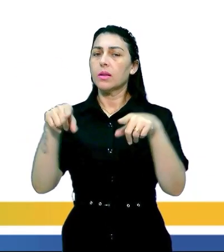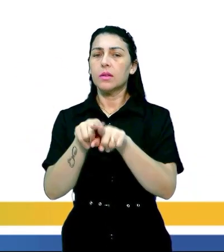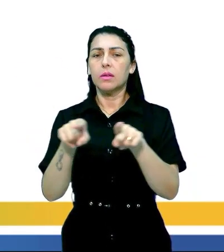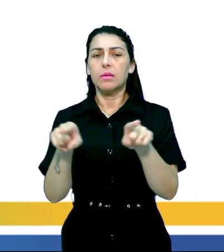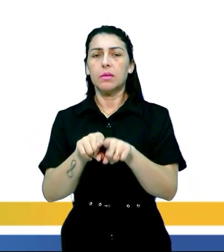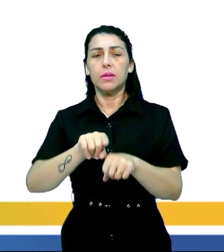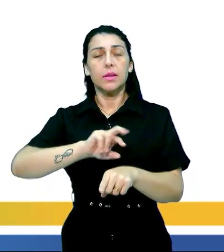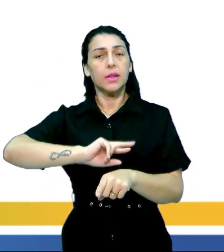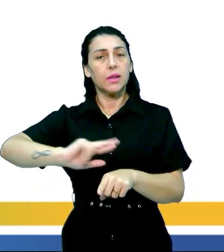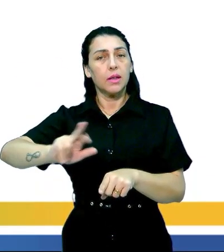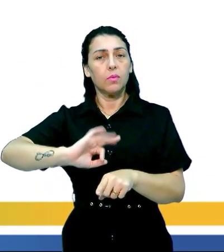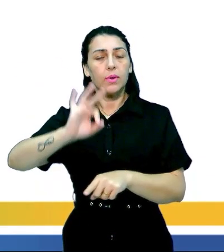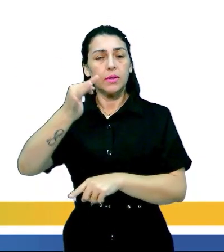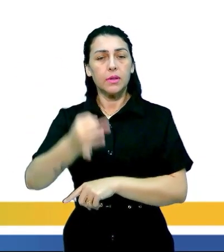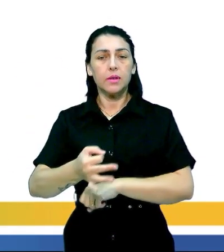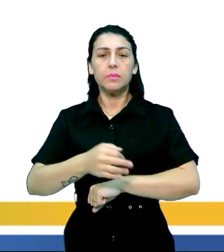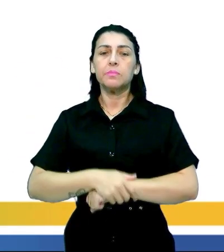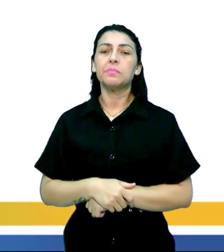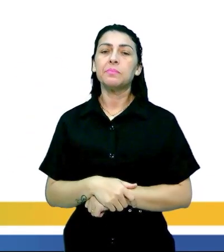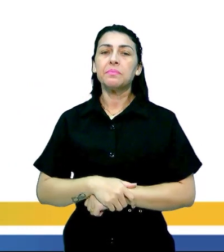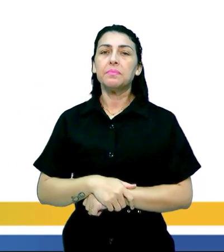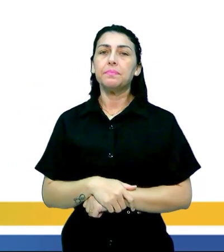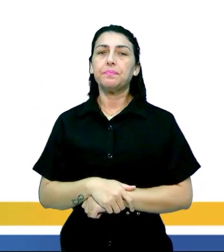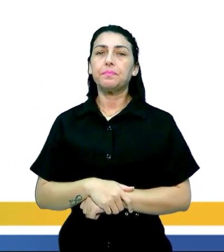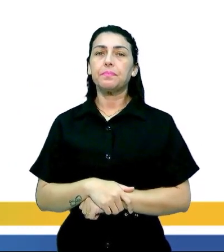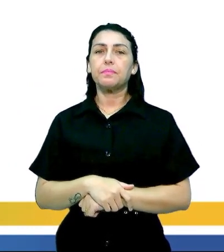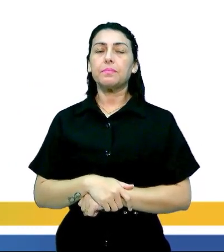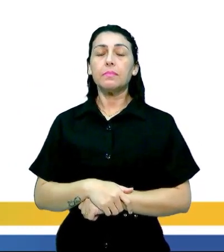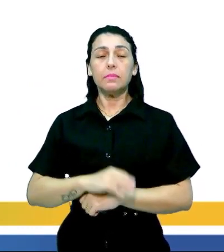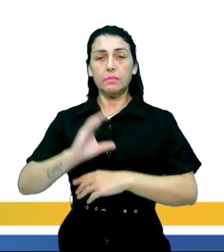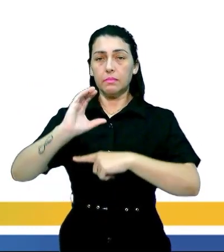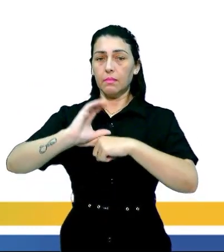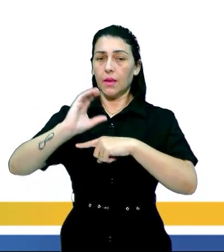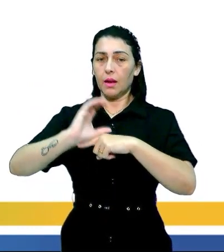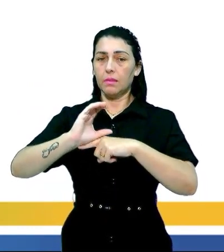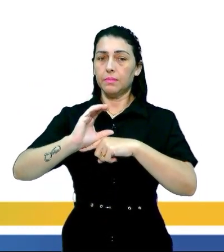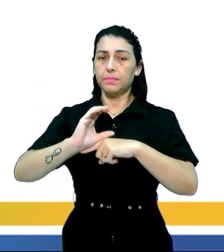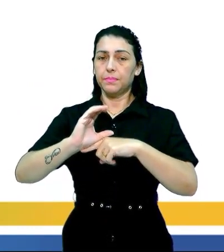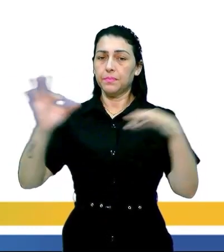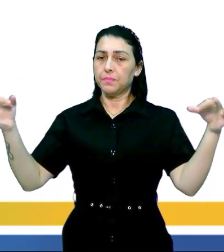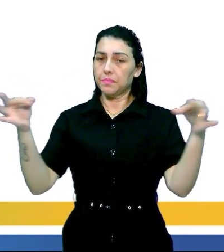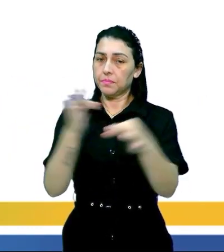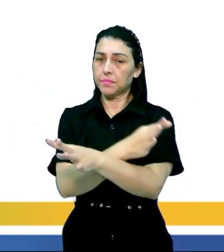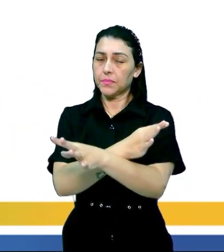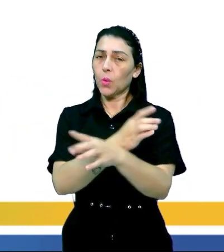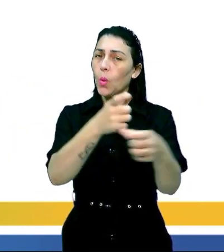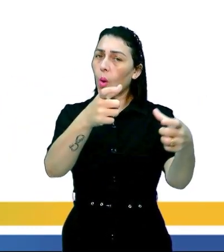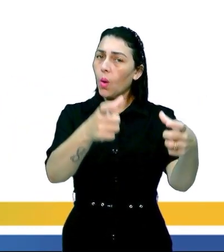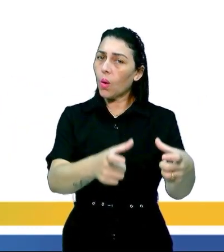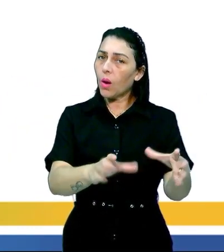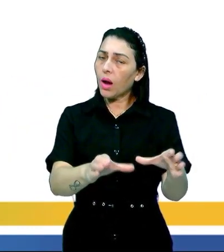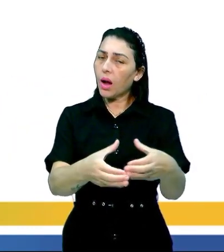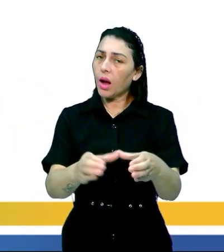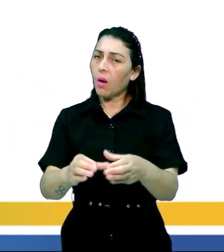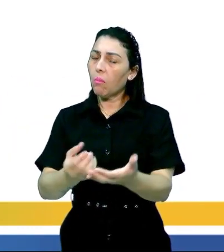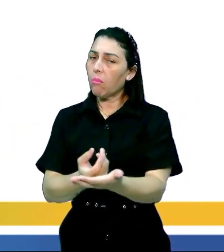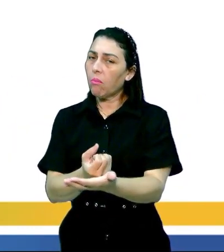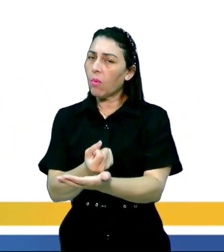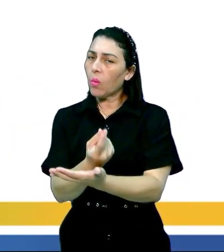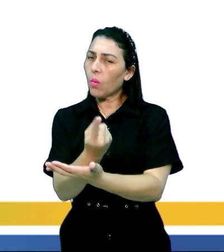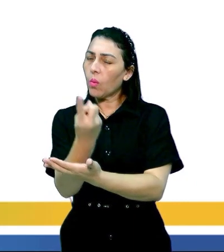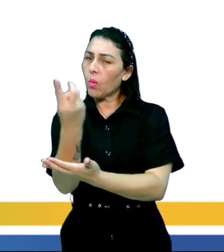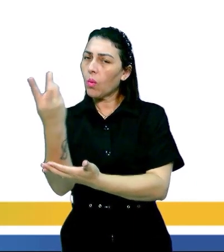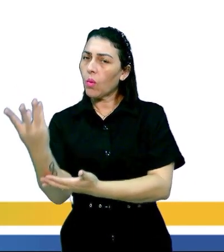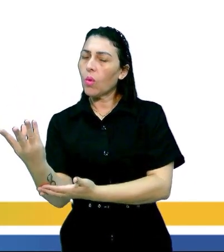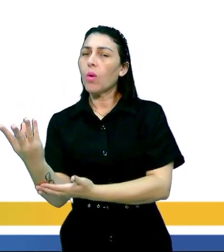então não pode ser essa resposta correta letra c a formação de fã clubes numerosos recebimentos de